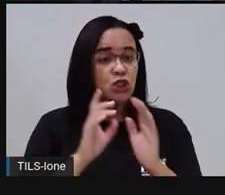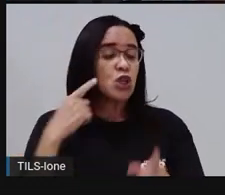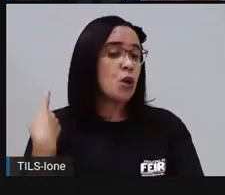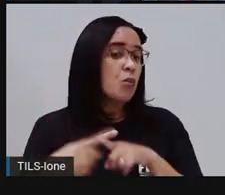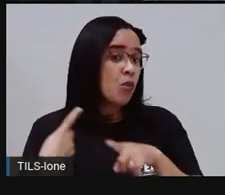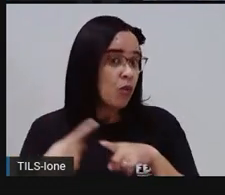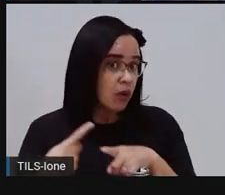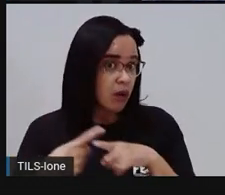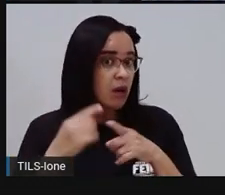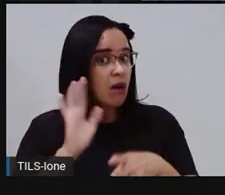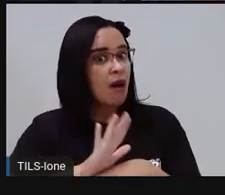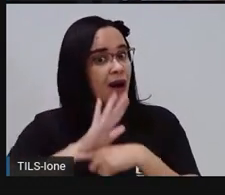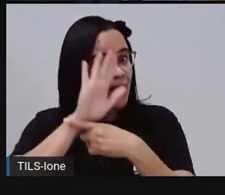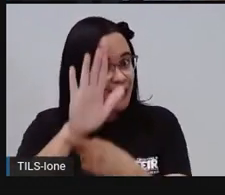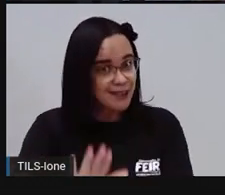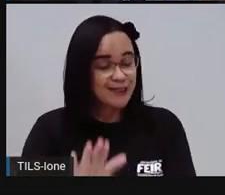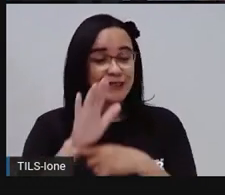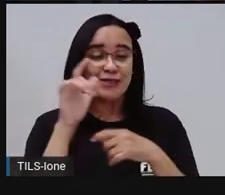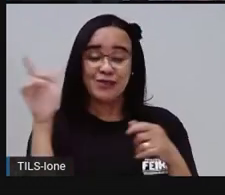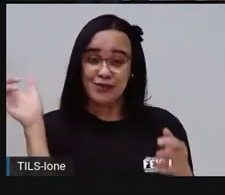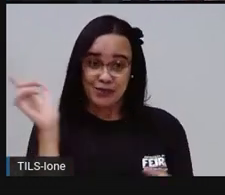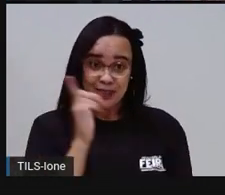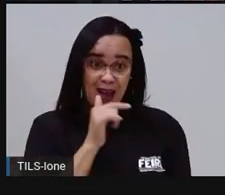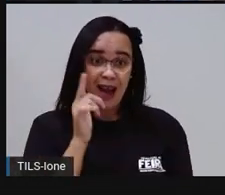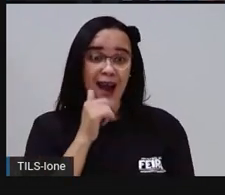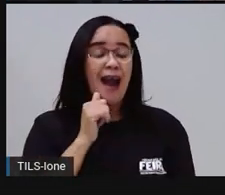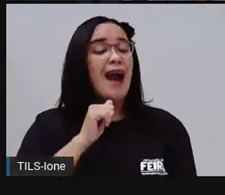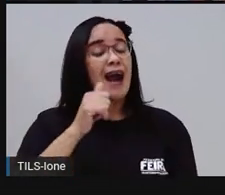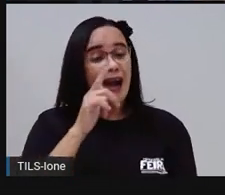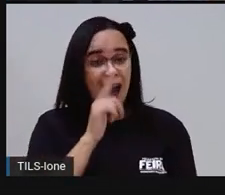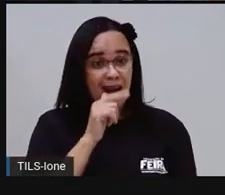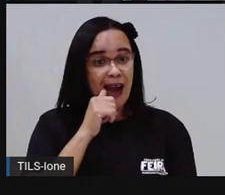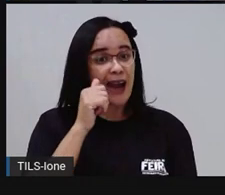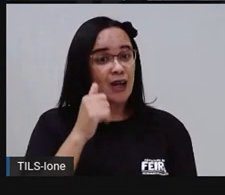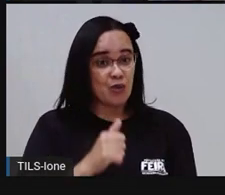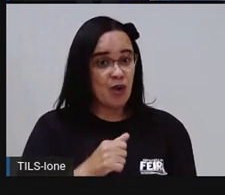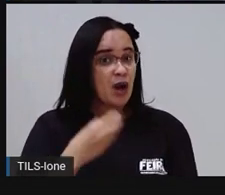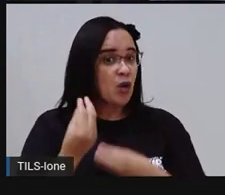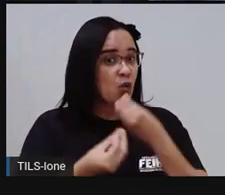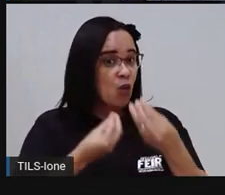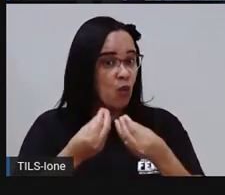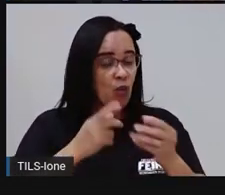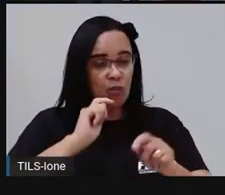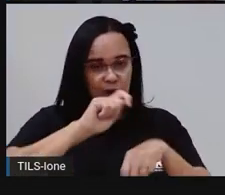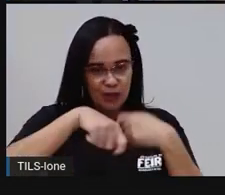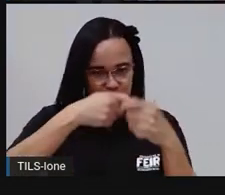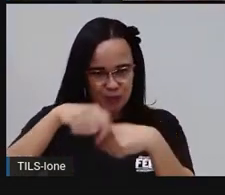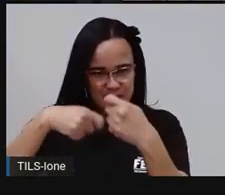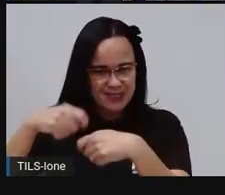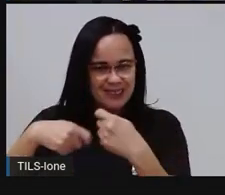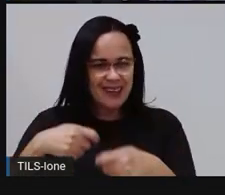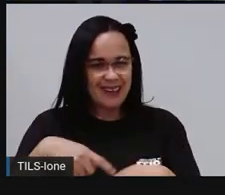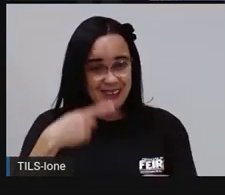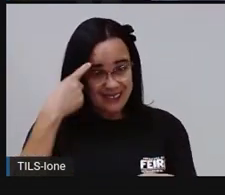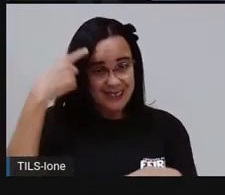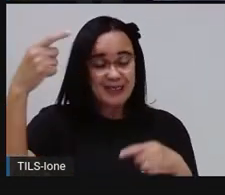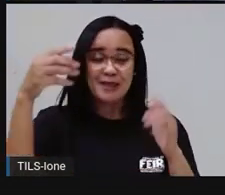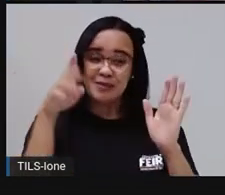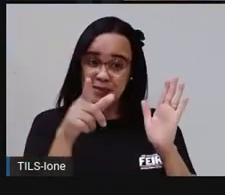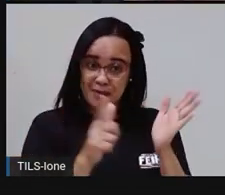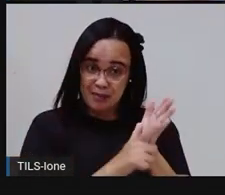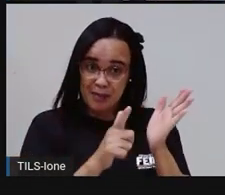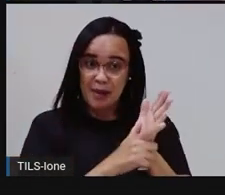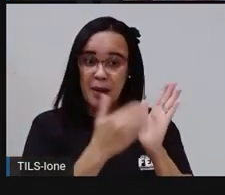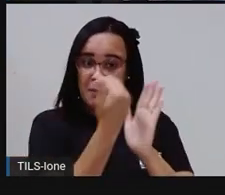a economizar a nossa água. E economizando a água, gente vai estar economizando na conta de água que nós vimos na aula passada,